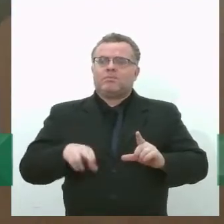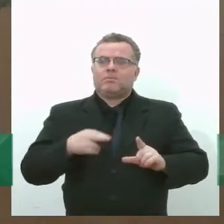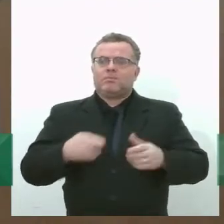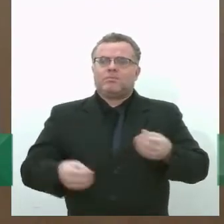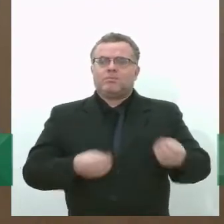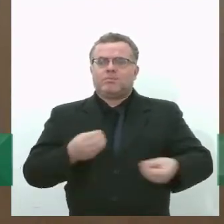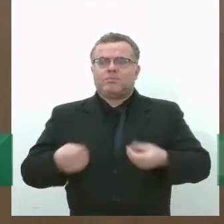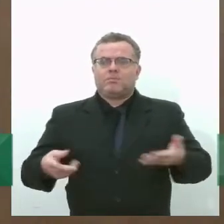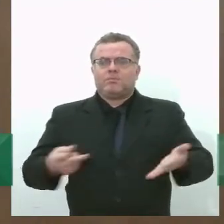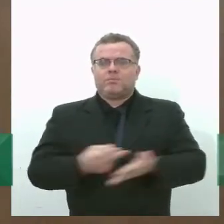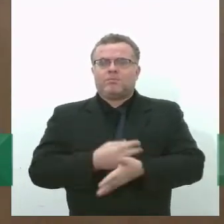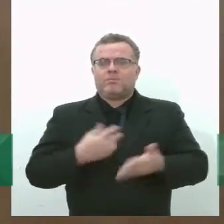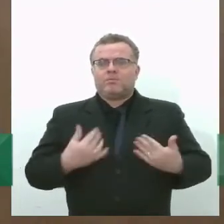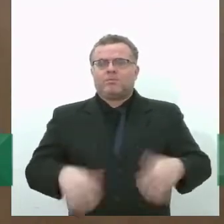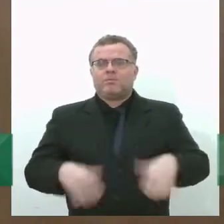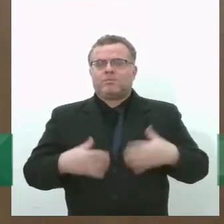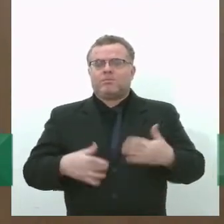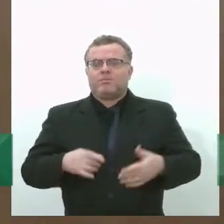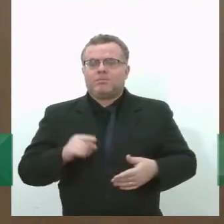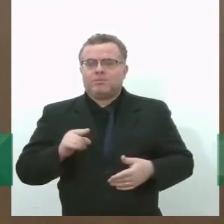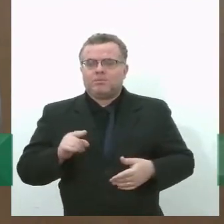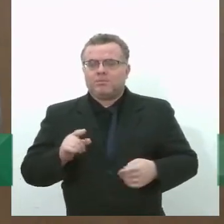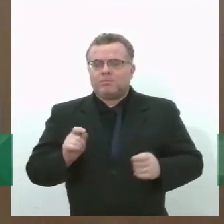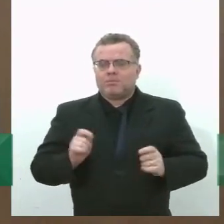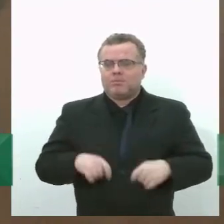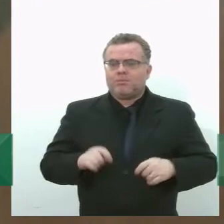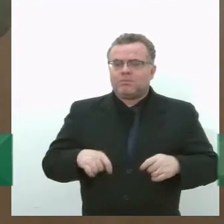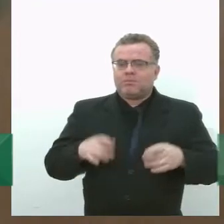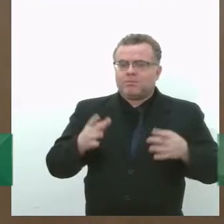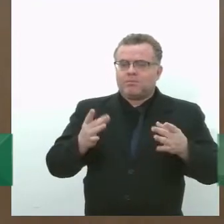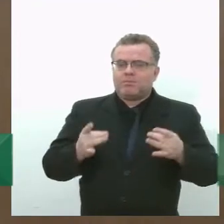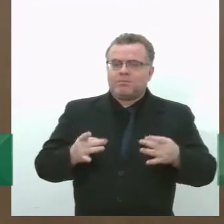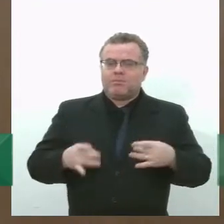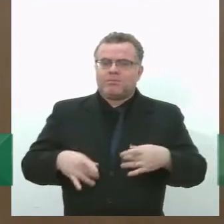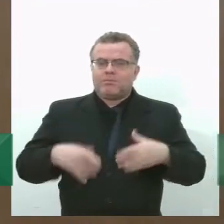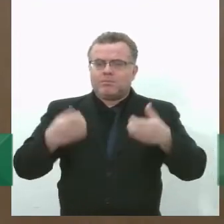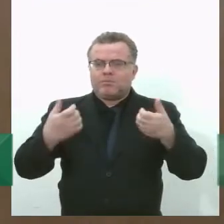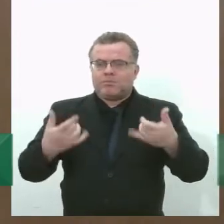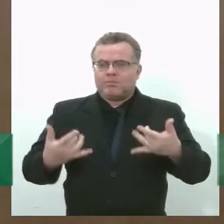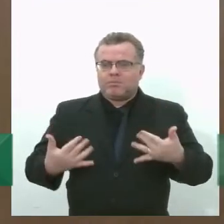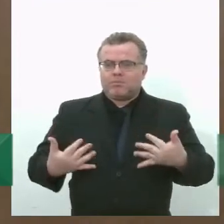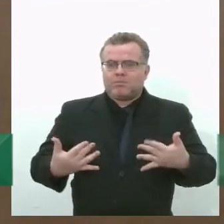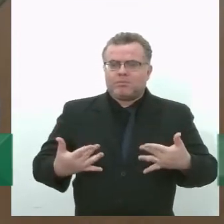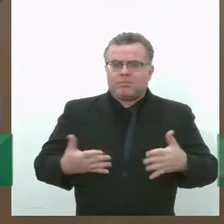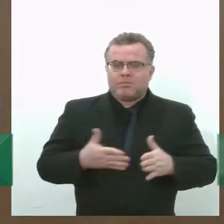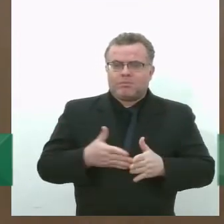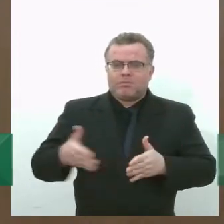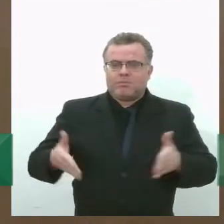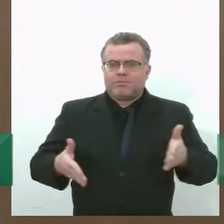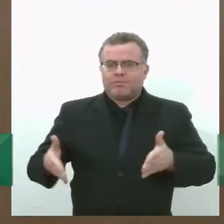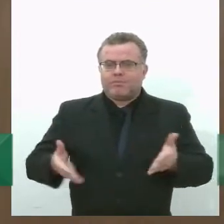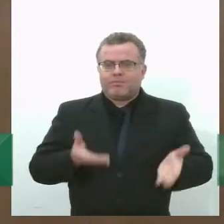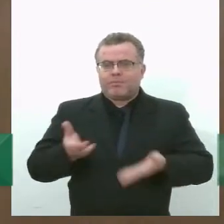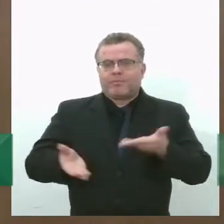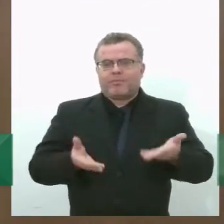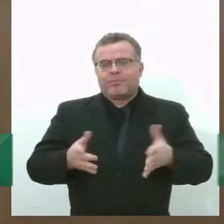Gilberto, poderia descrever a importância dessa etapa do tratamento do lixo?